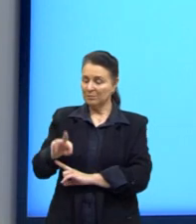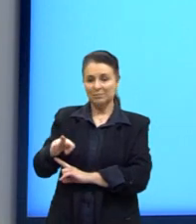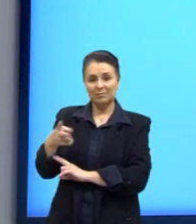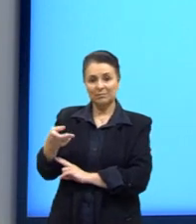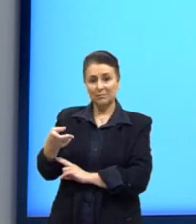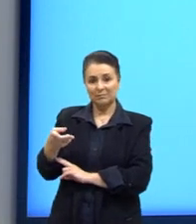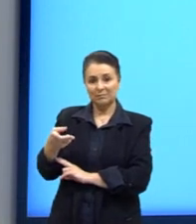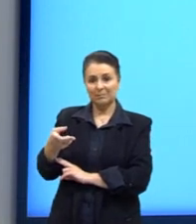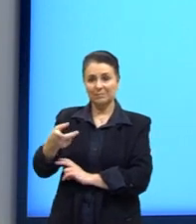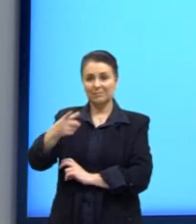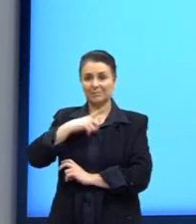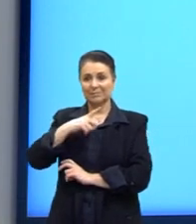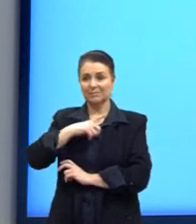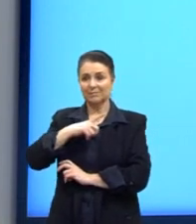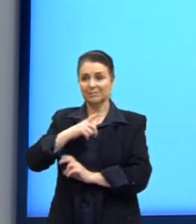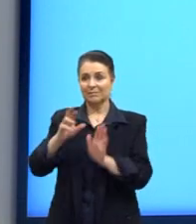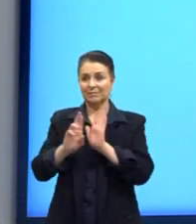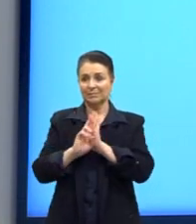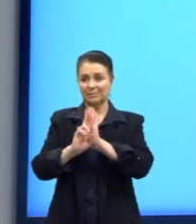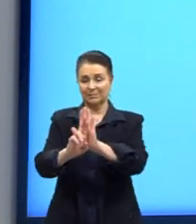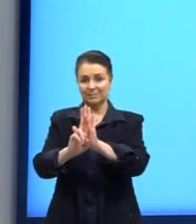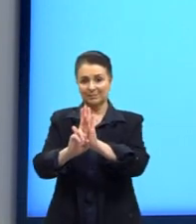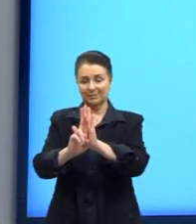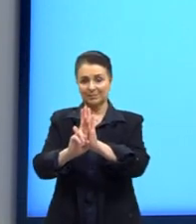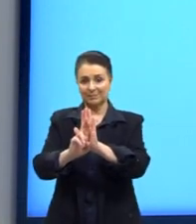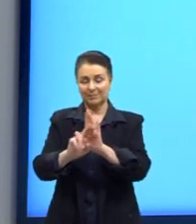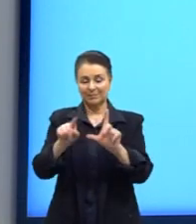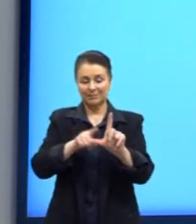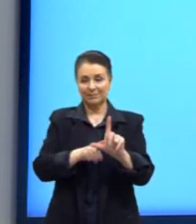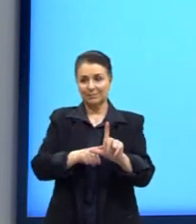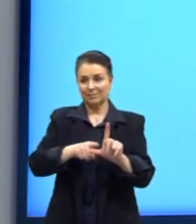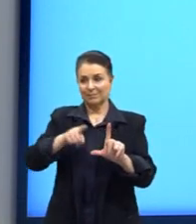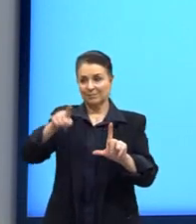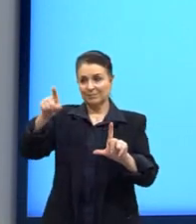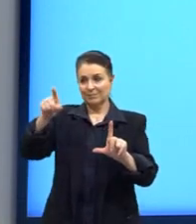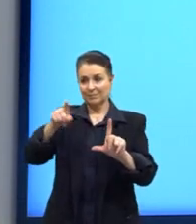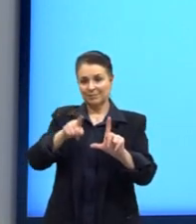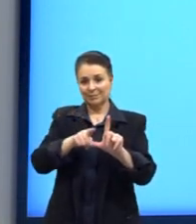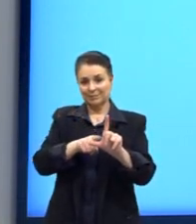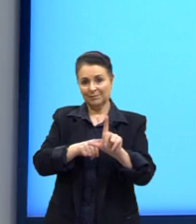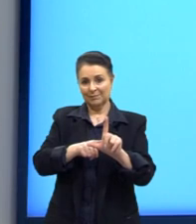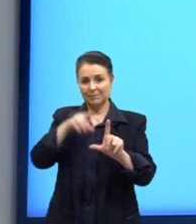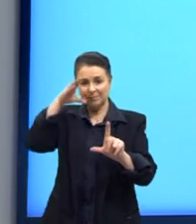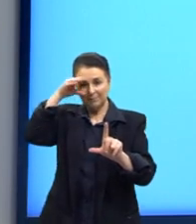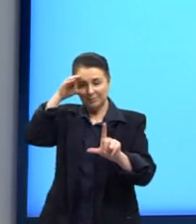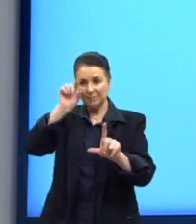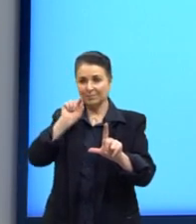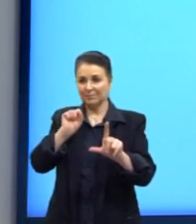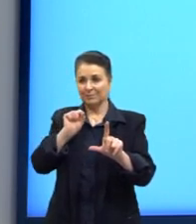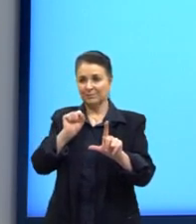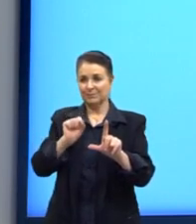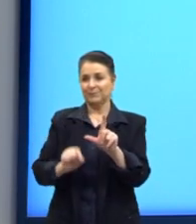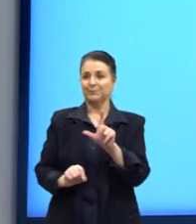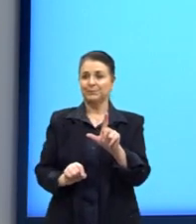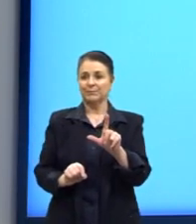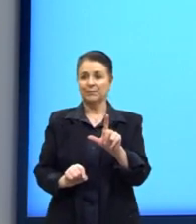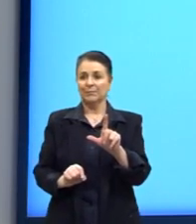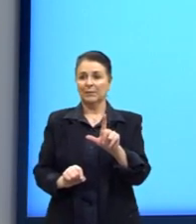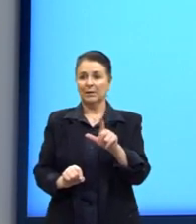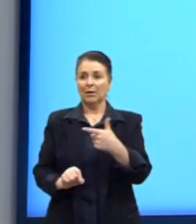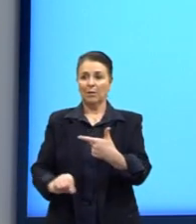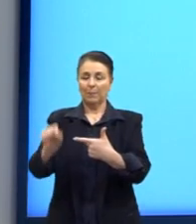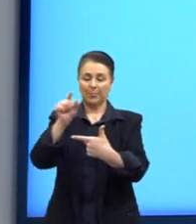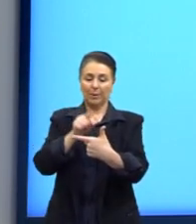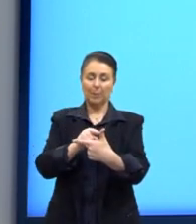Aqui nós temos até a representação gráfica. O que nós conseguimos observar? Na função 2